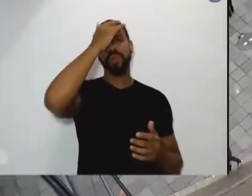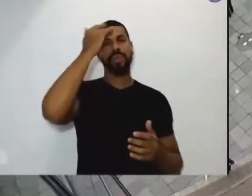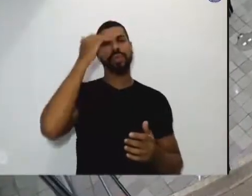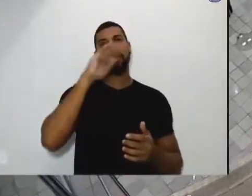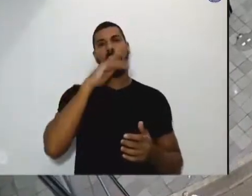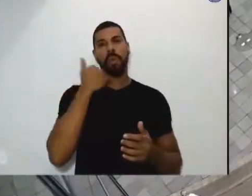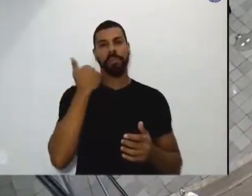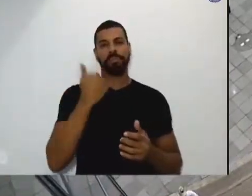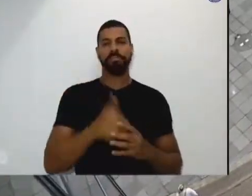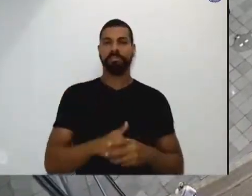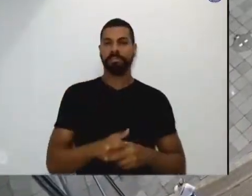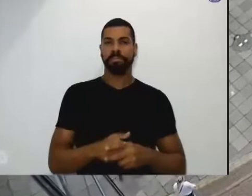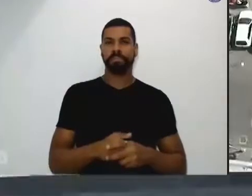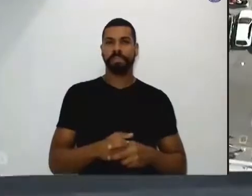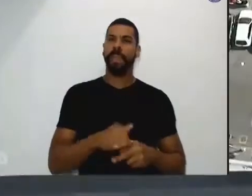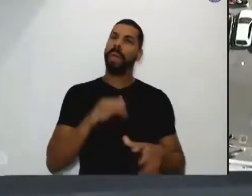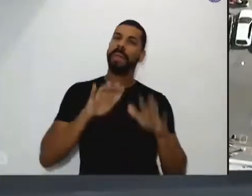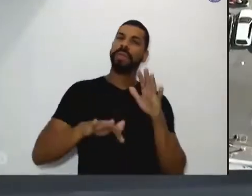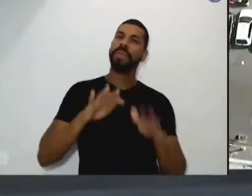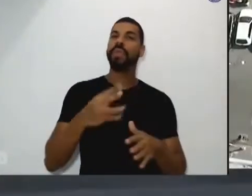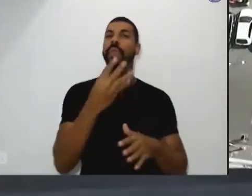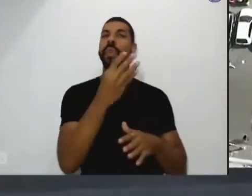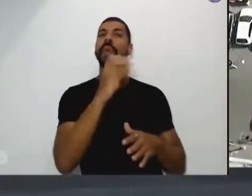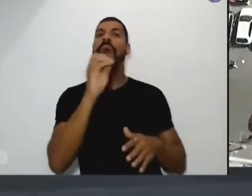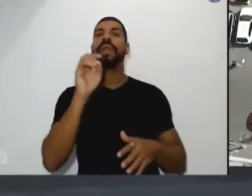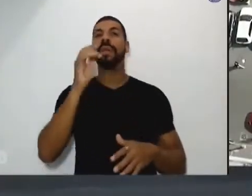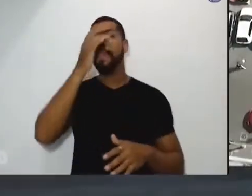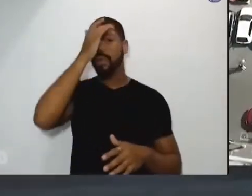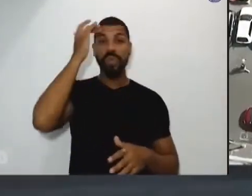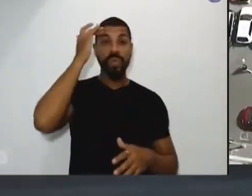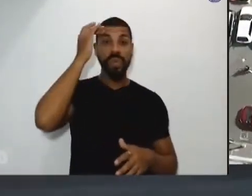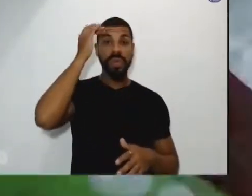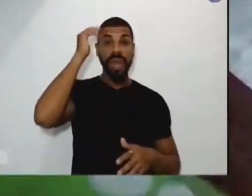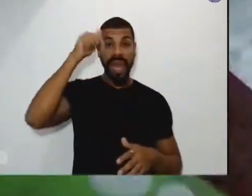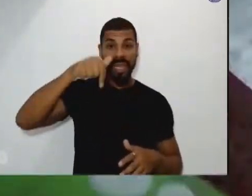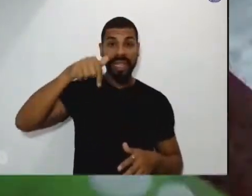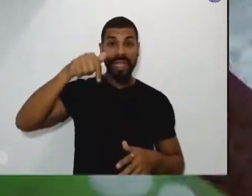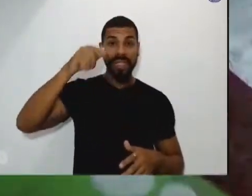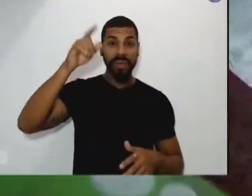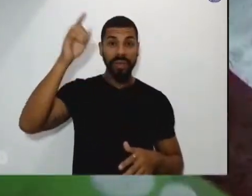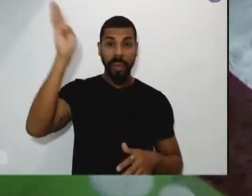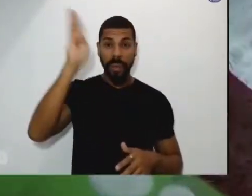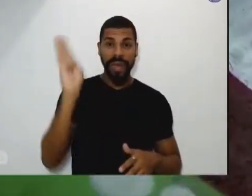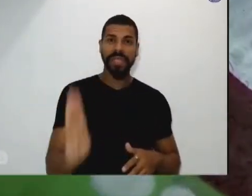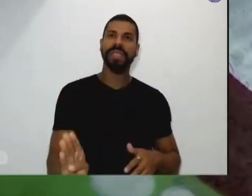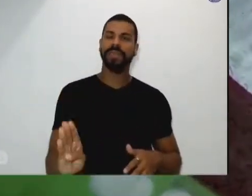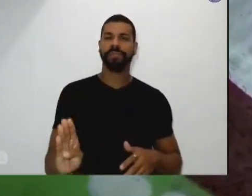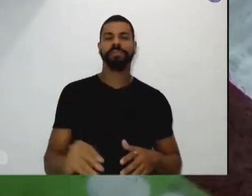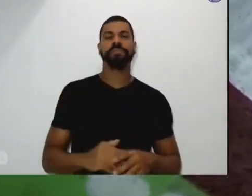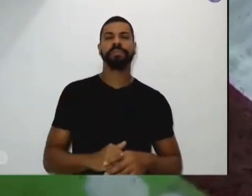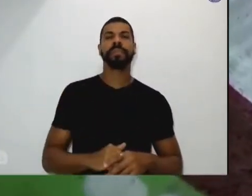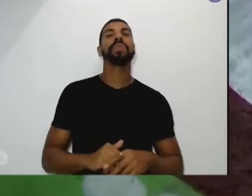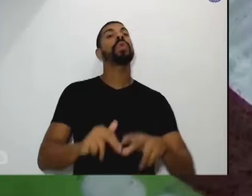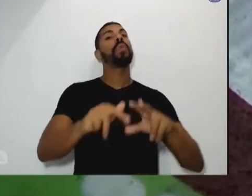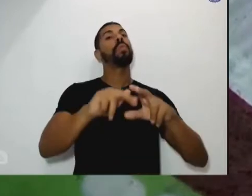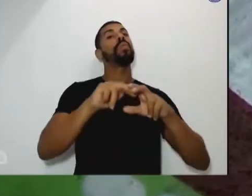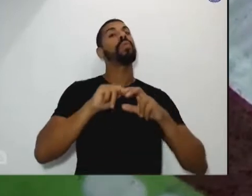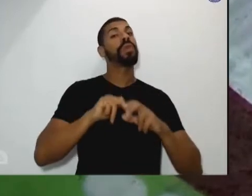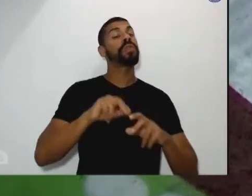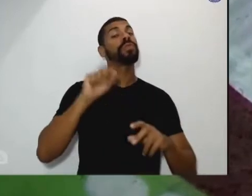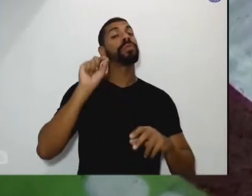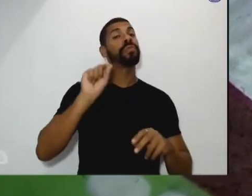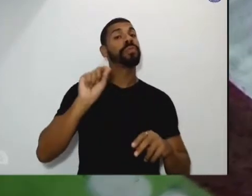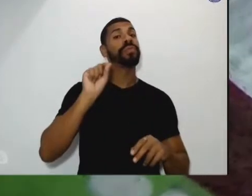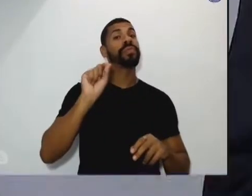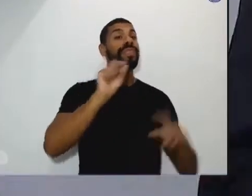40 pessoas por dia aqui em nosso país. Por isso, dentro do próprio tema